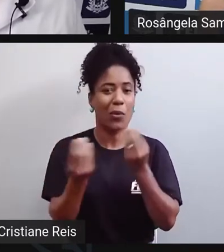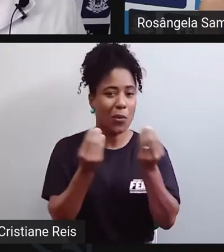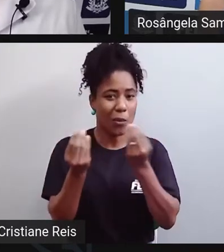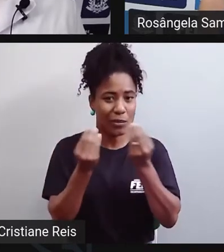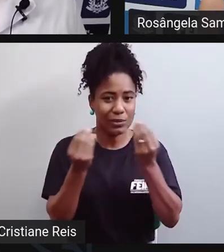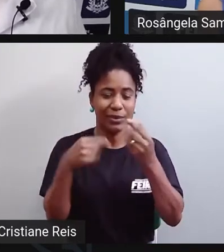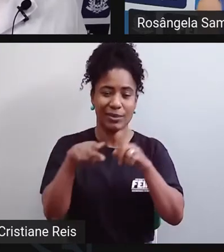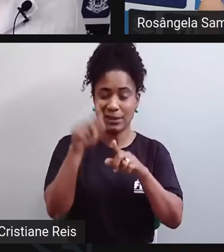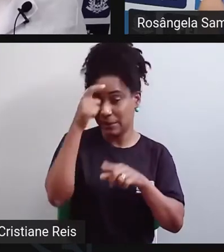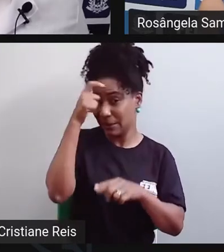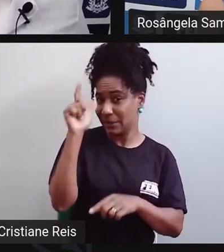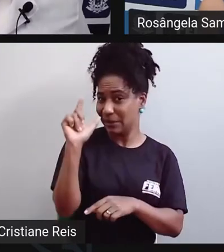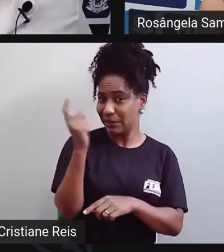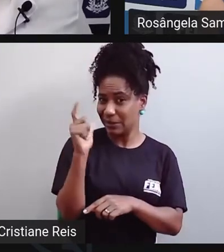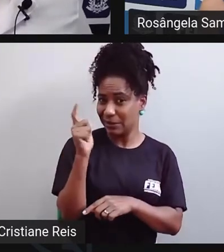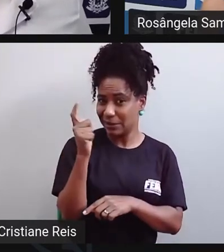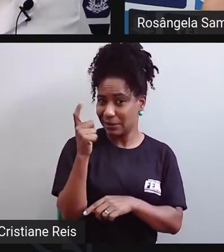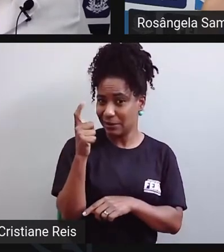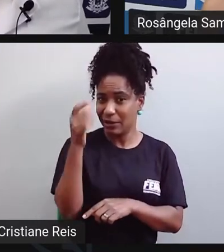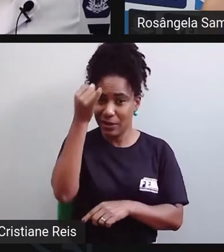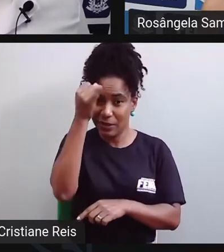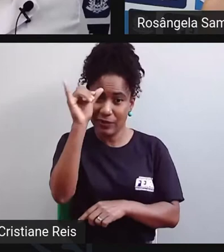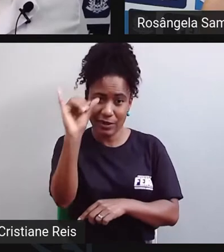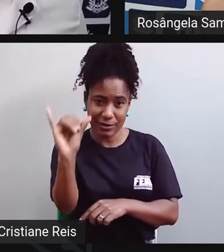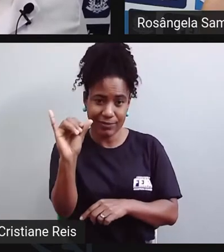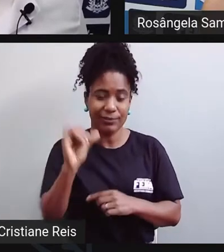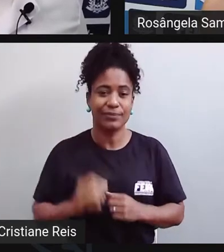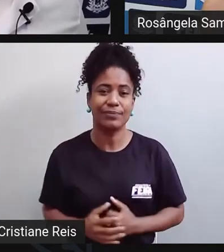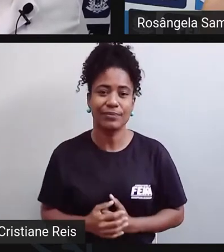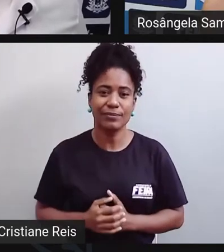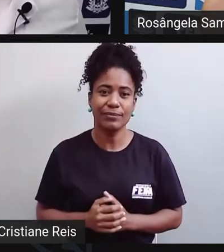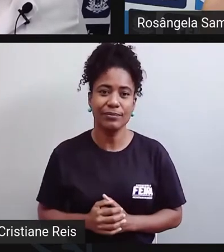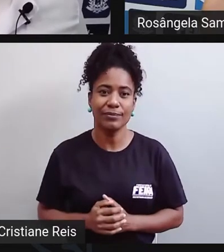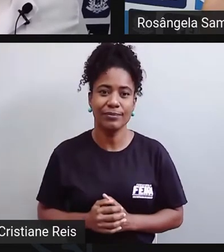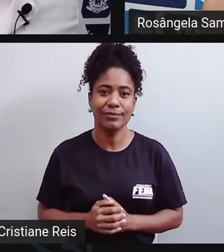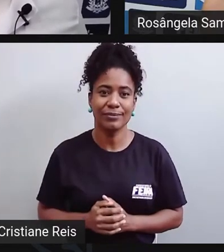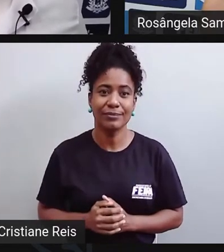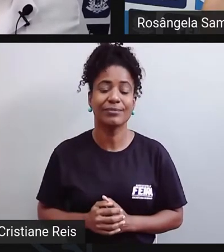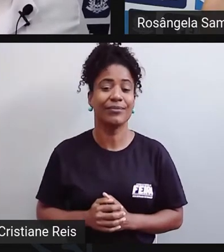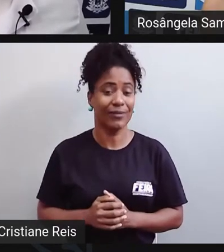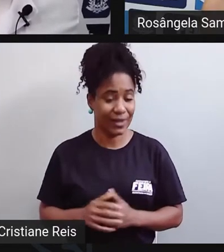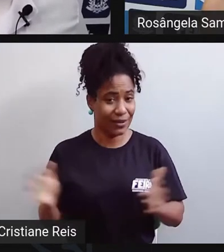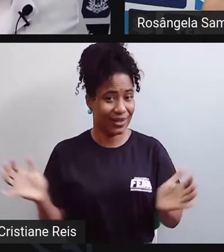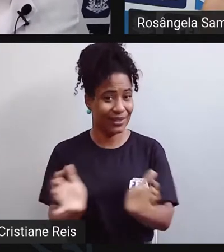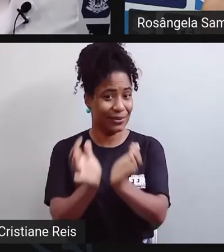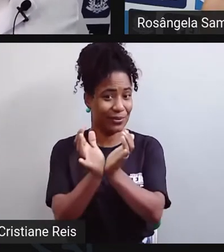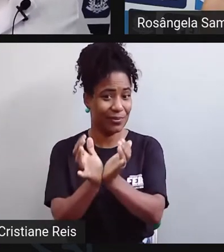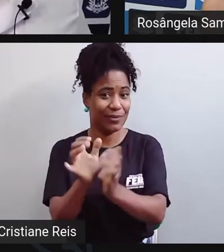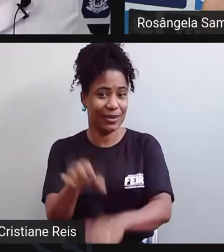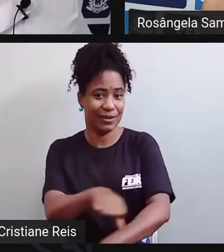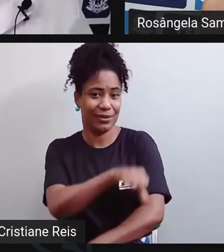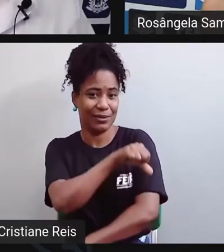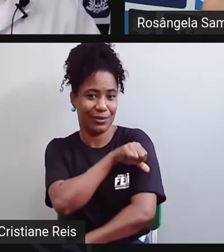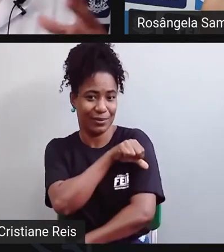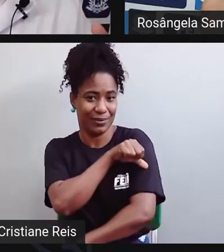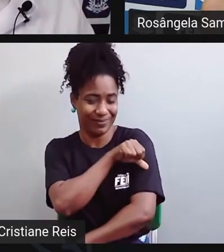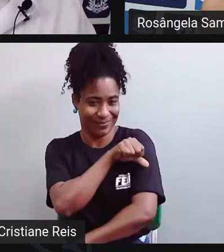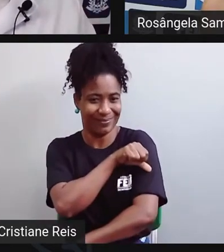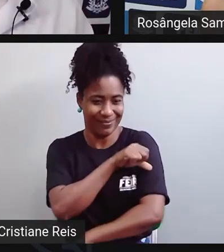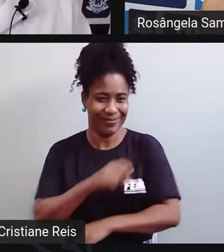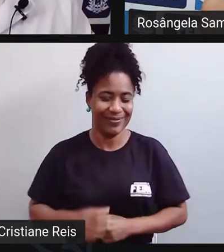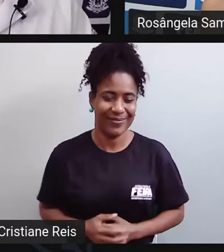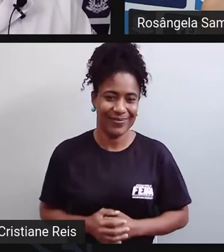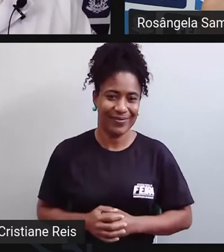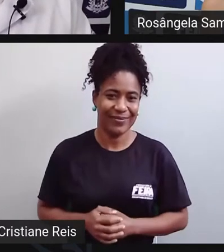tipo de transtorno. Perfeito. Então, a gente está conversando aqui com o pessoal do nono ano, certo? Pra começar